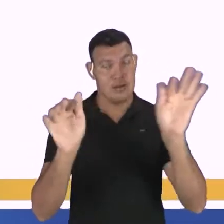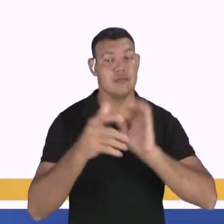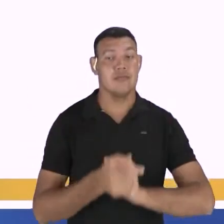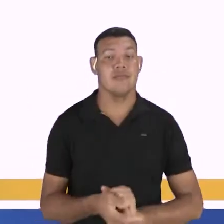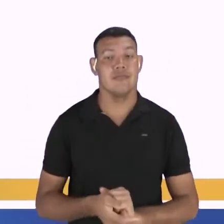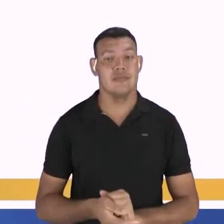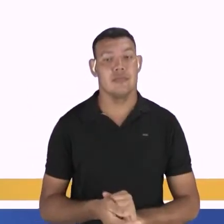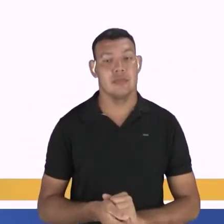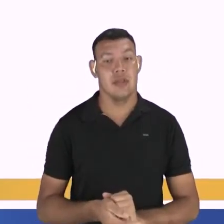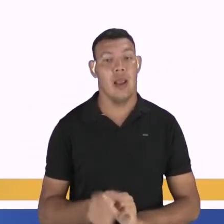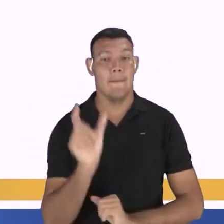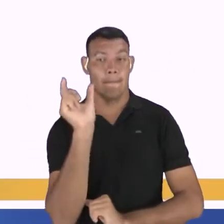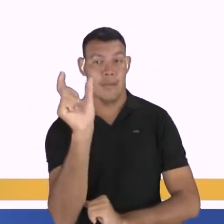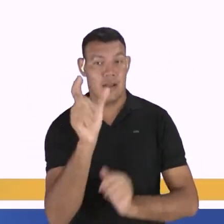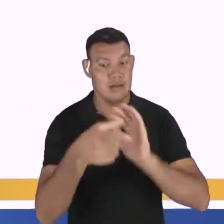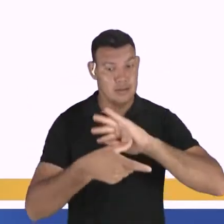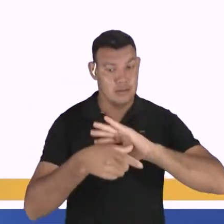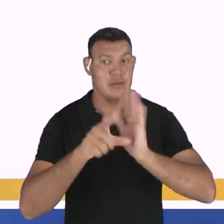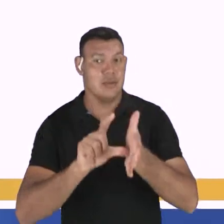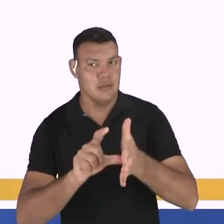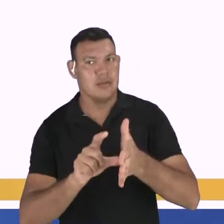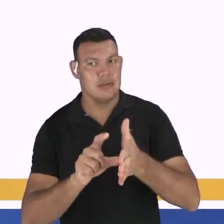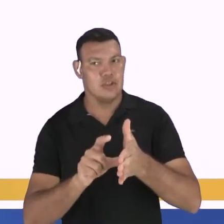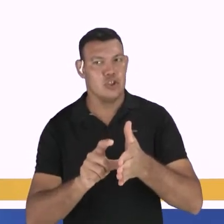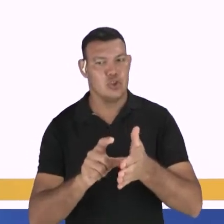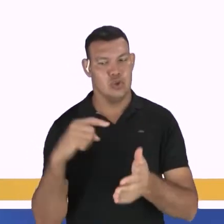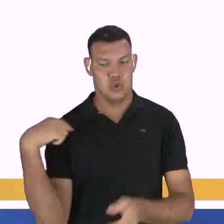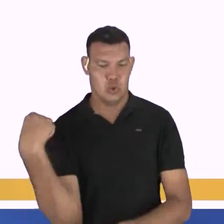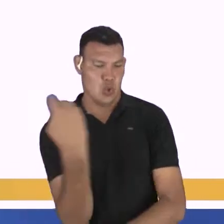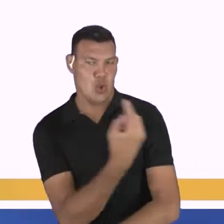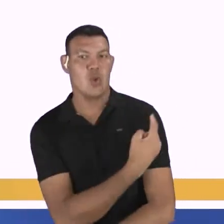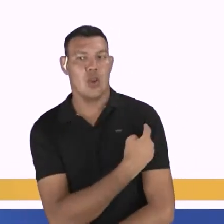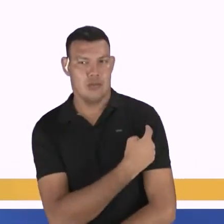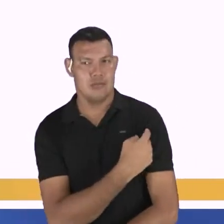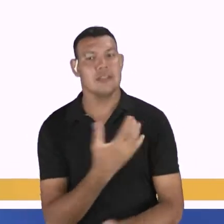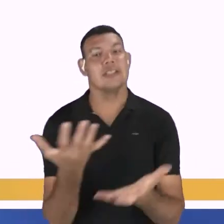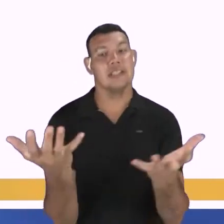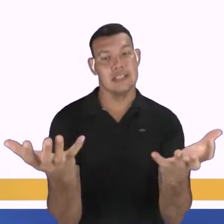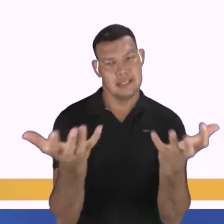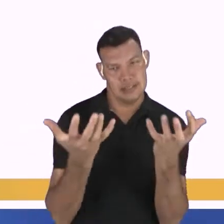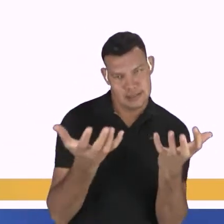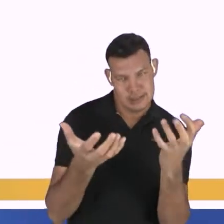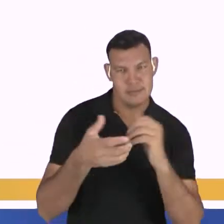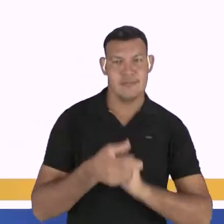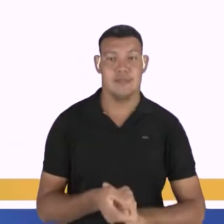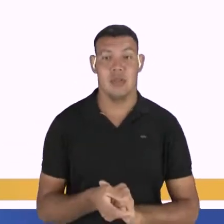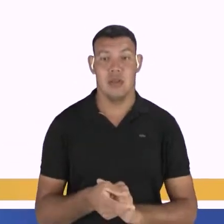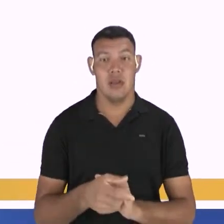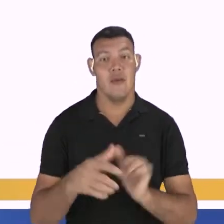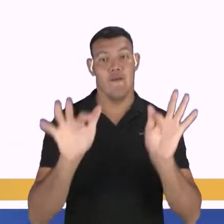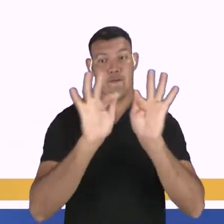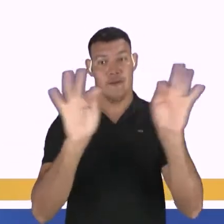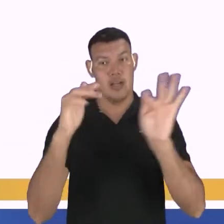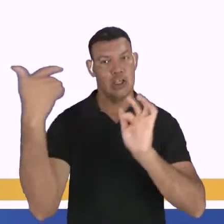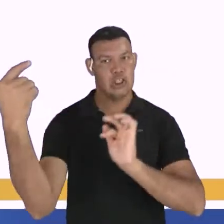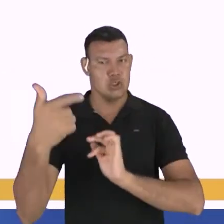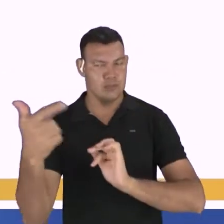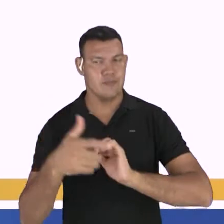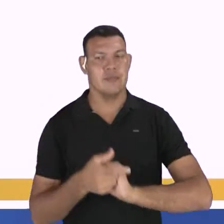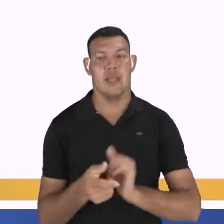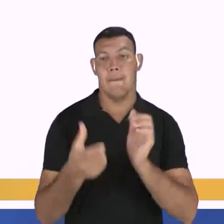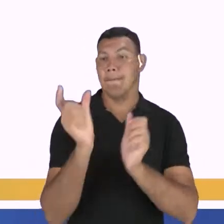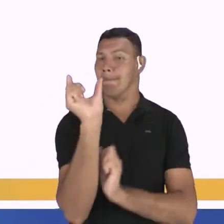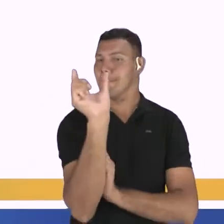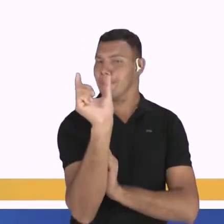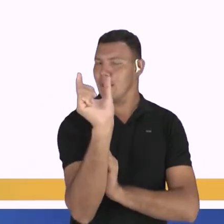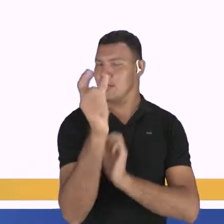o termo que antecede quem é o nós. Então, nós queremos. Na segunda frase, o termo que